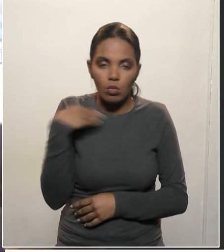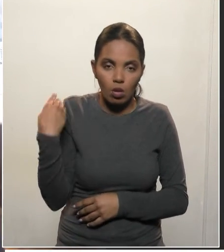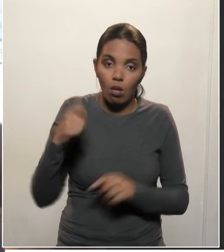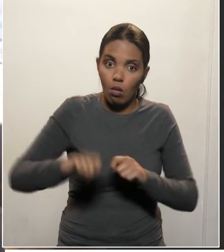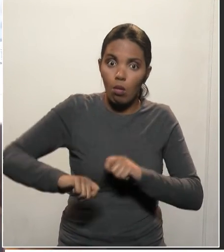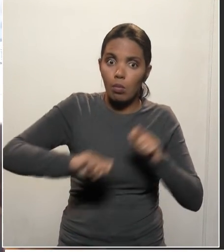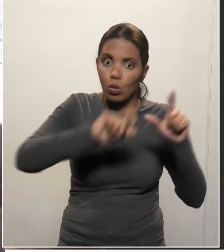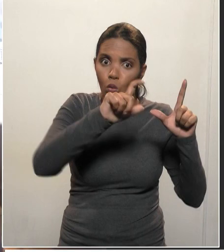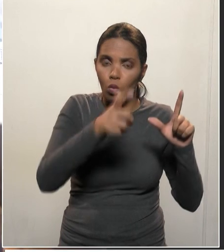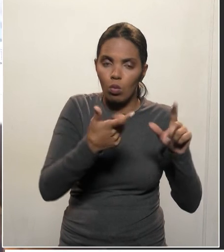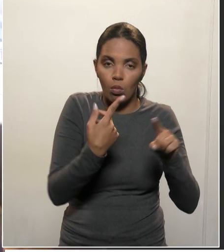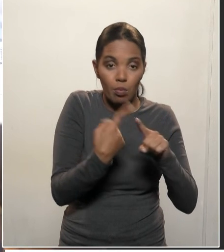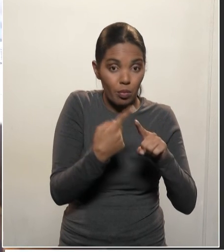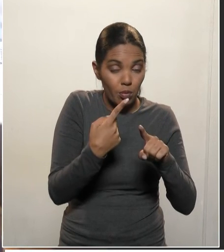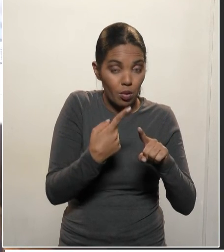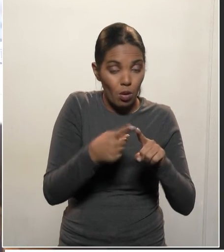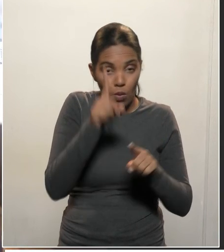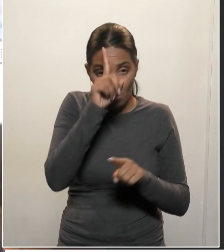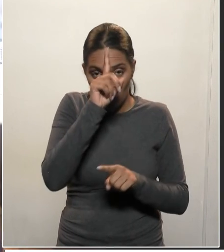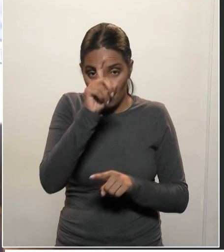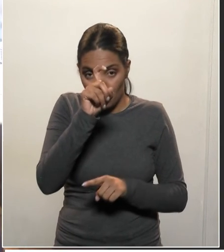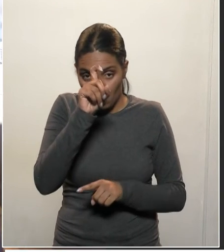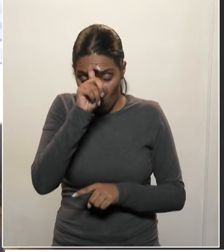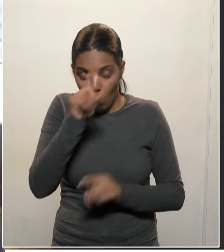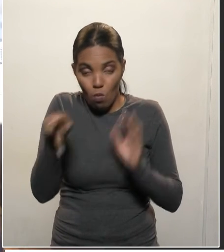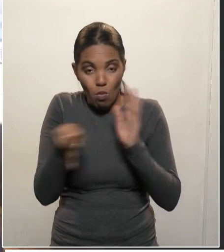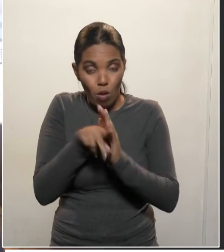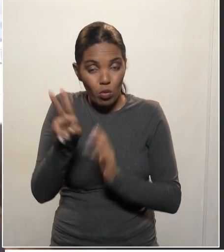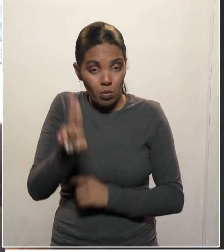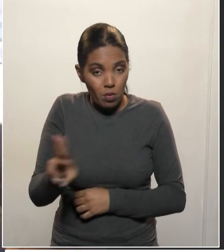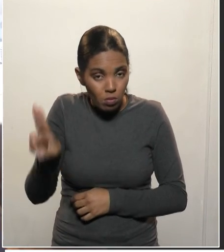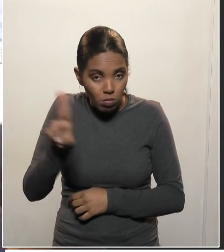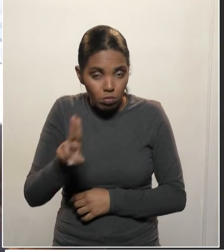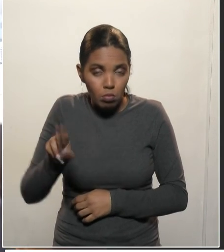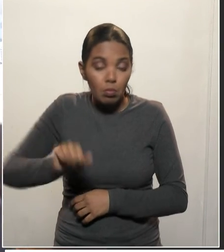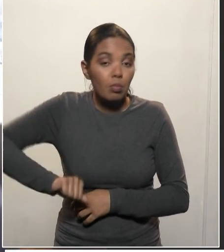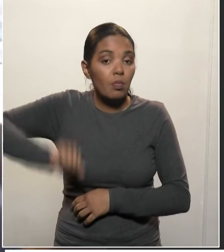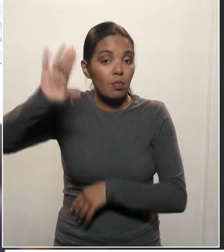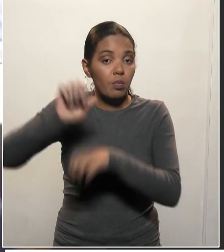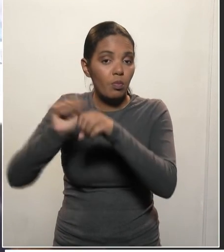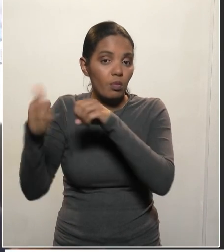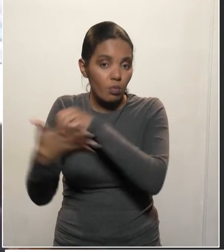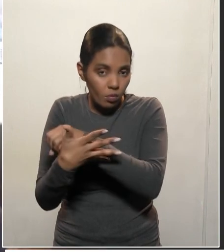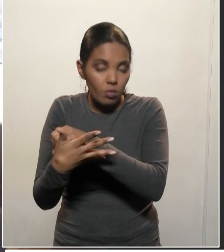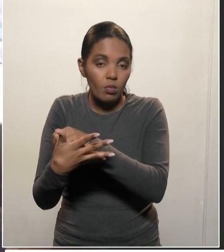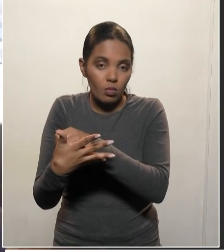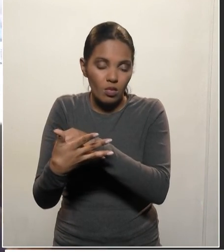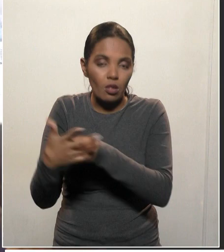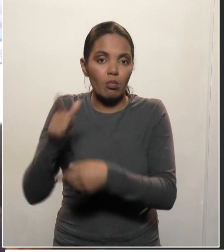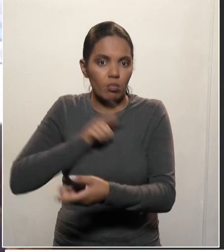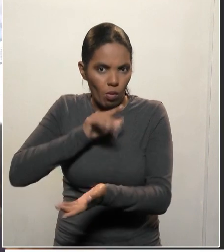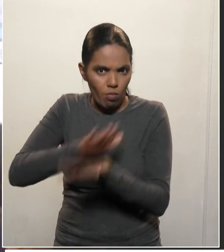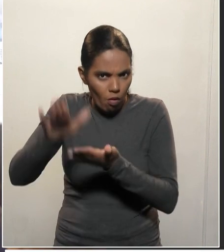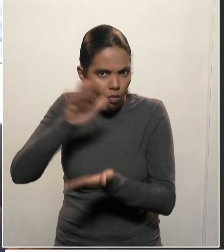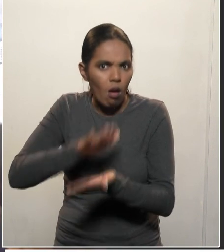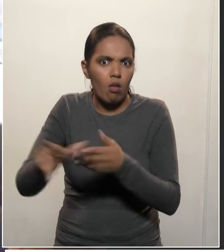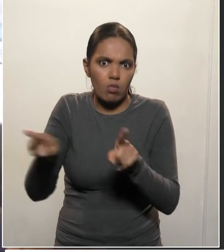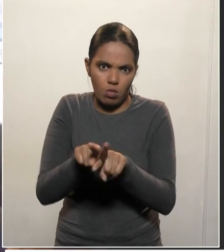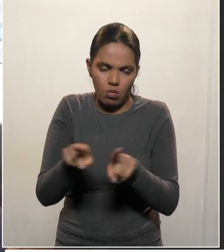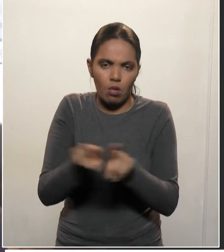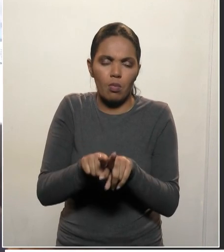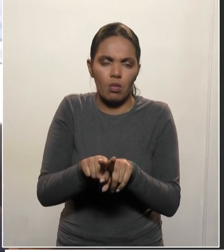aumentou, porque o hospital universitário está atendendo mais coronavírus. E, com isso, aumentou muito a despesa do hospital,